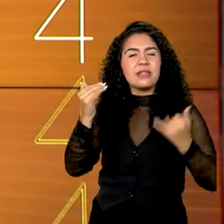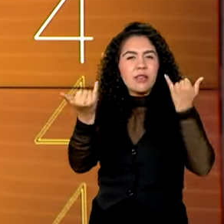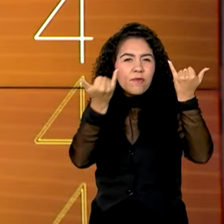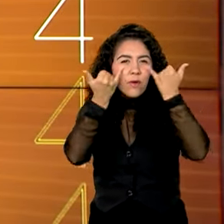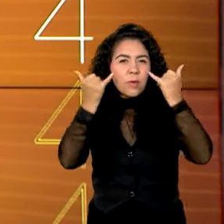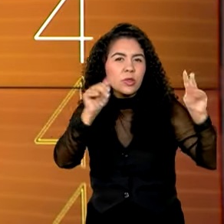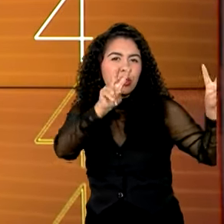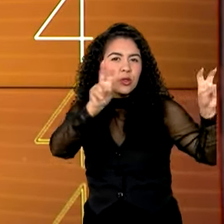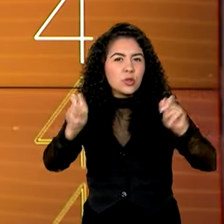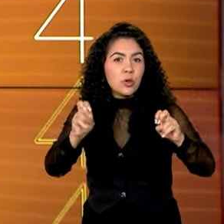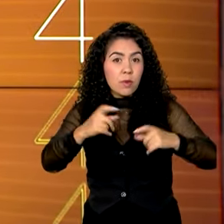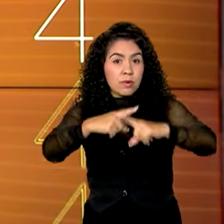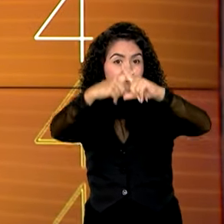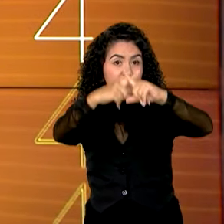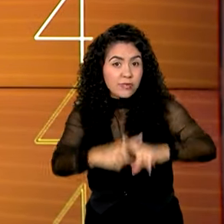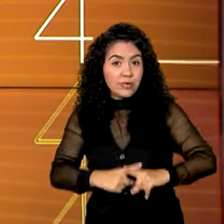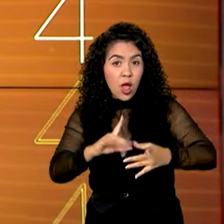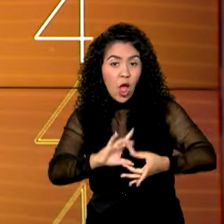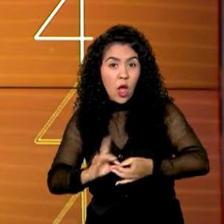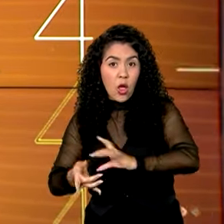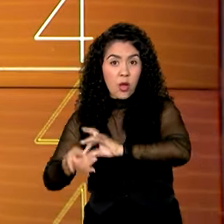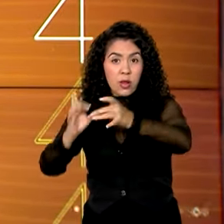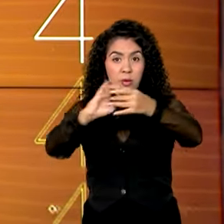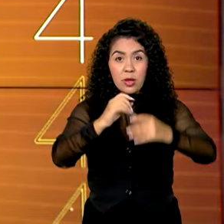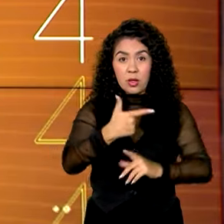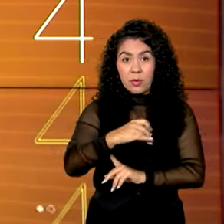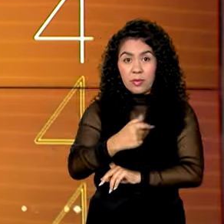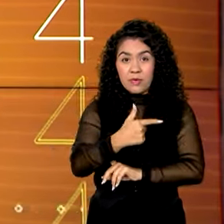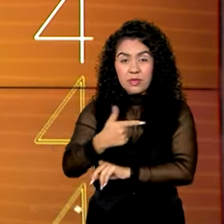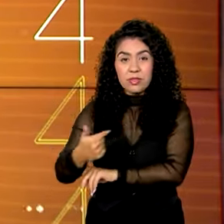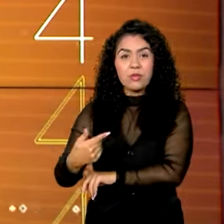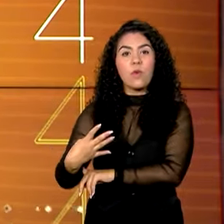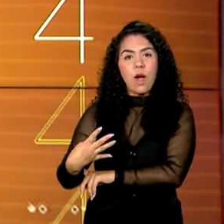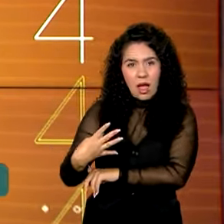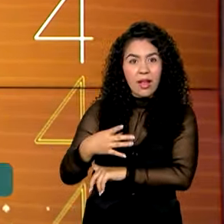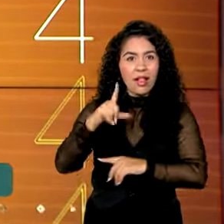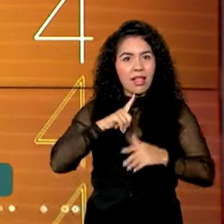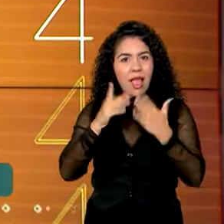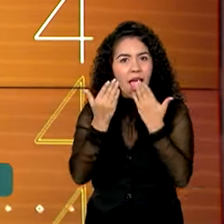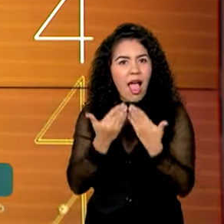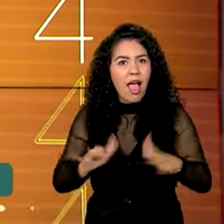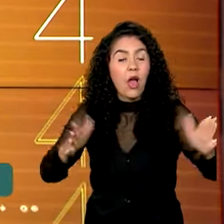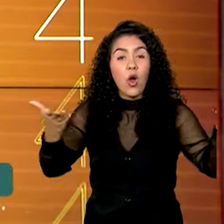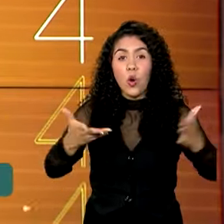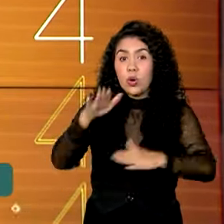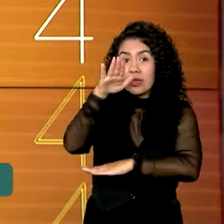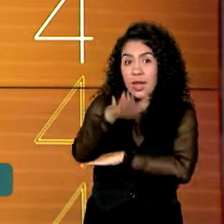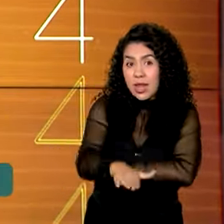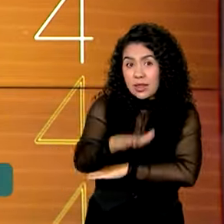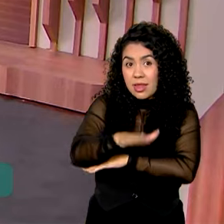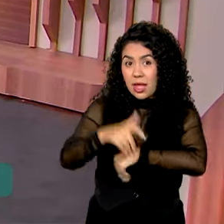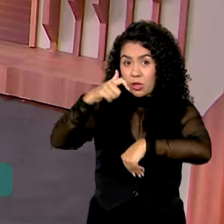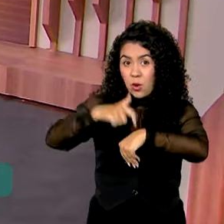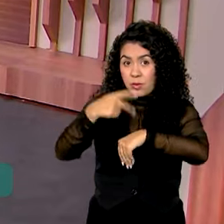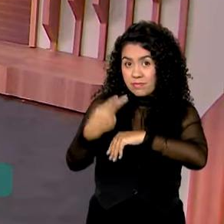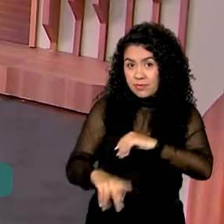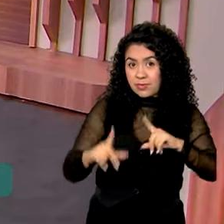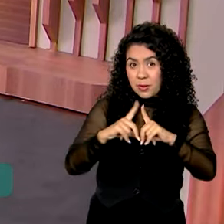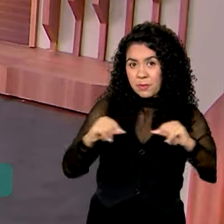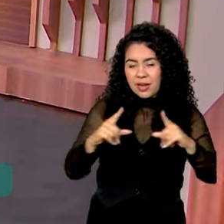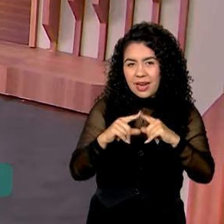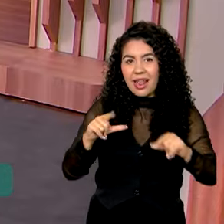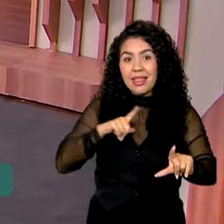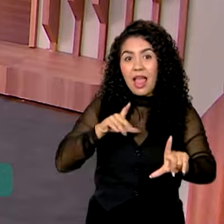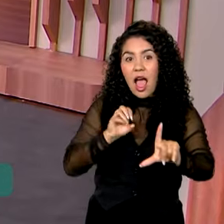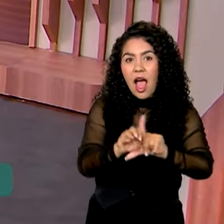2024. A cerimônia de abertura está prevista para o início da tarde de hoje, no horário de Brasília. Ao vivo,